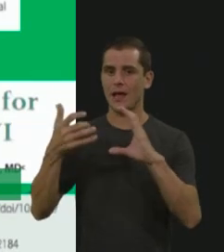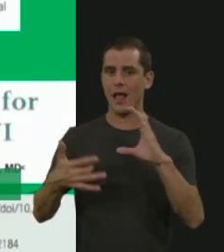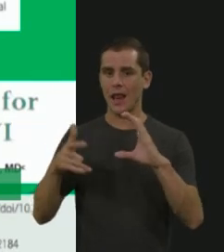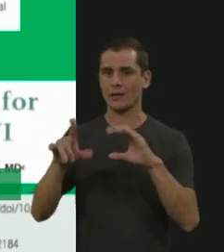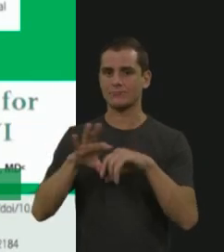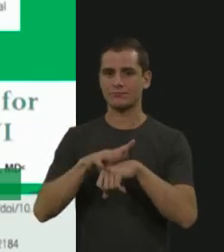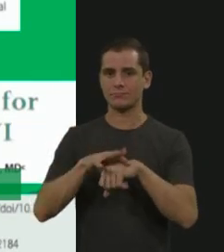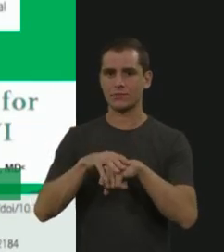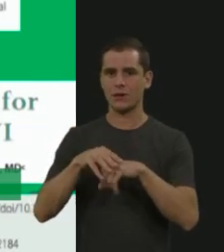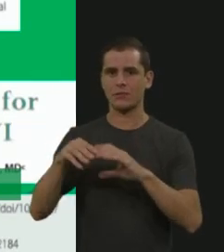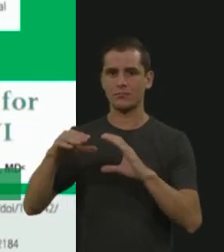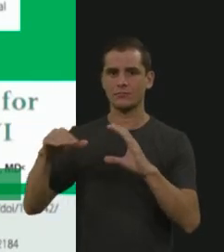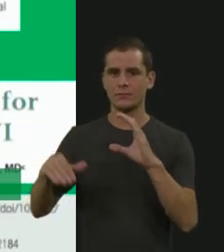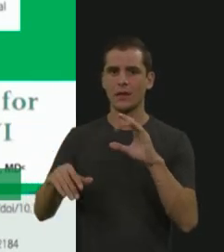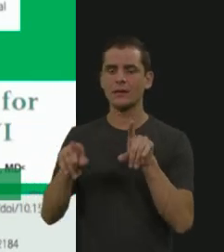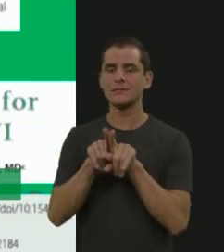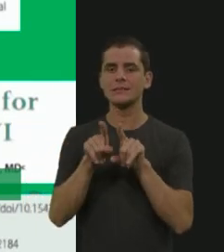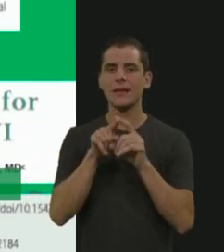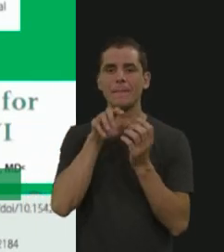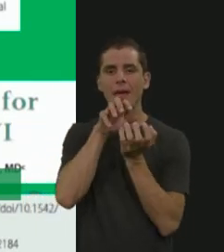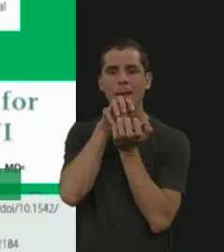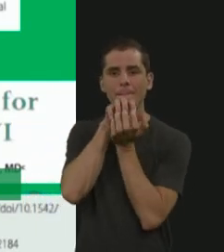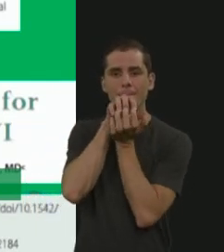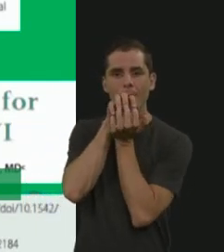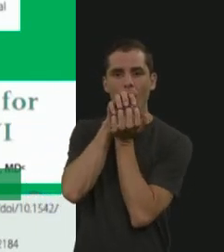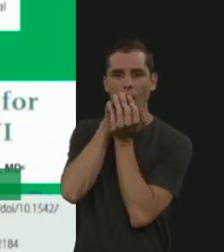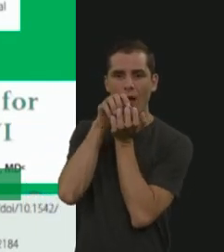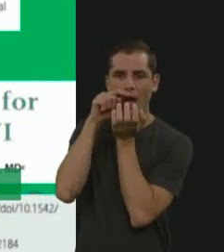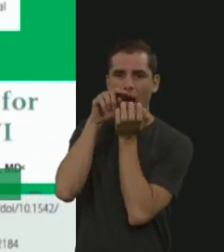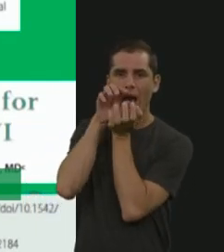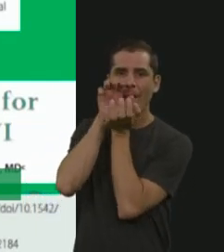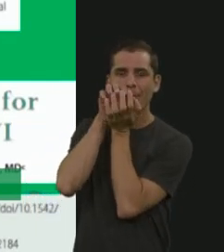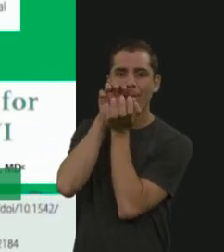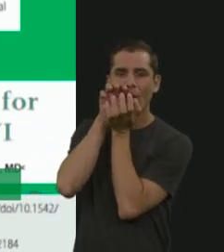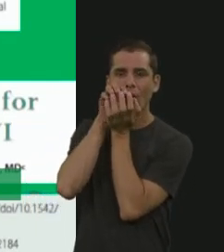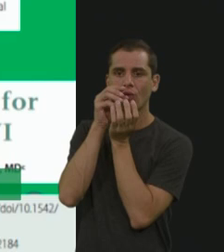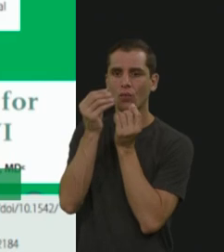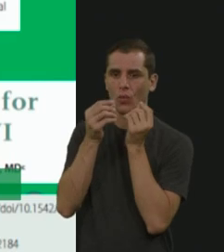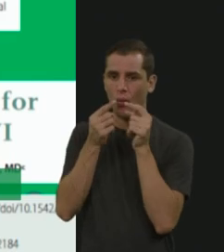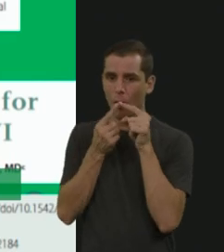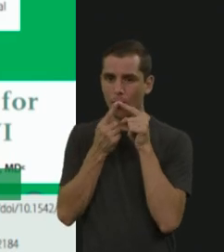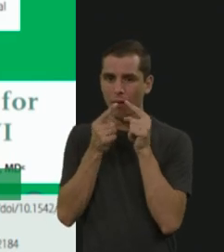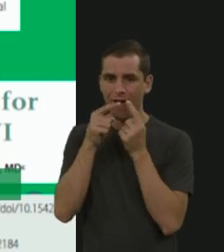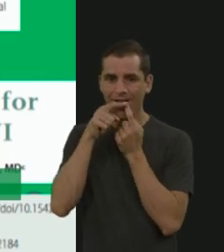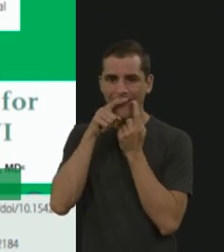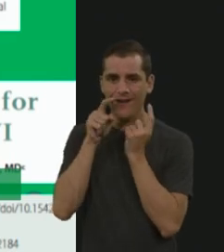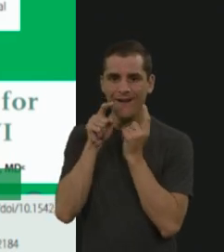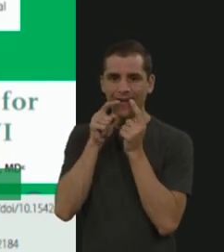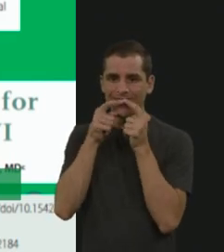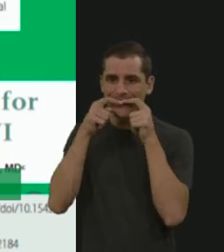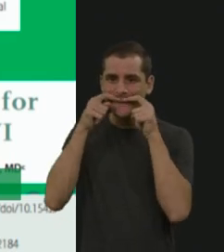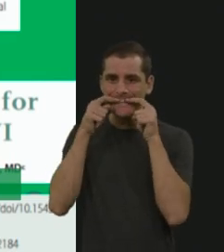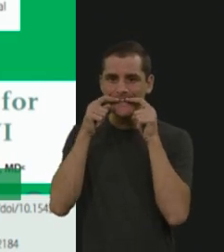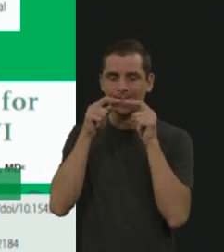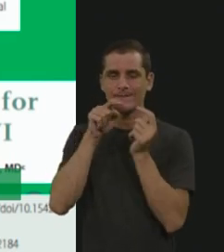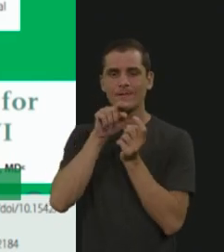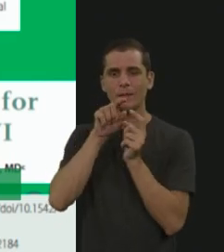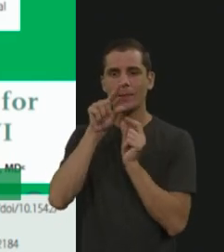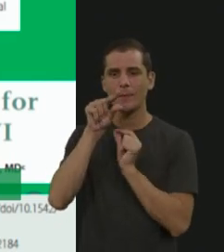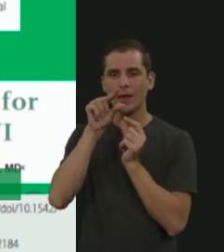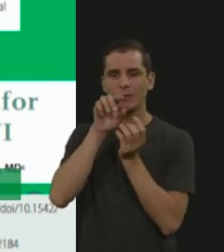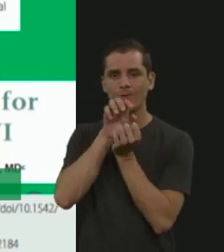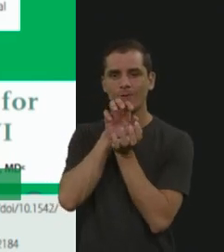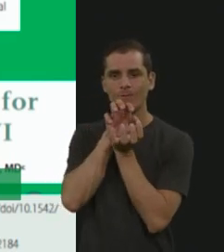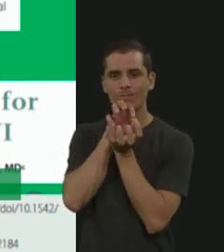A cavidade oral, a gente fez um diagnóstico muito bonito pelo dentista, né? O dentista encaminhou, achou